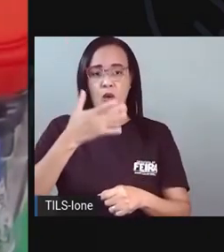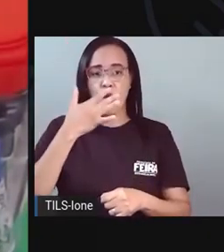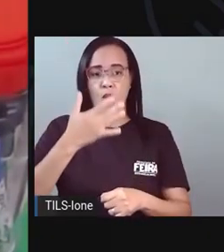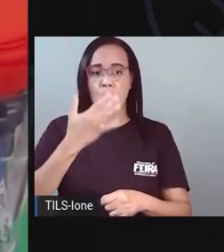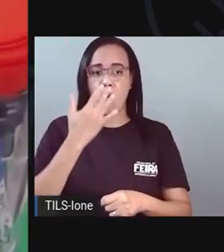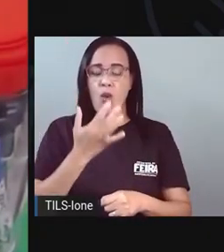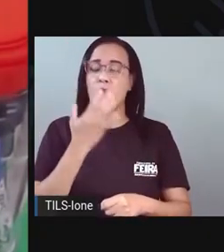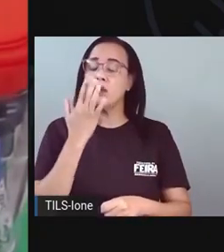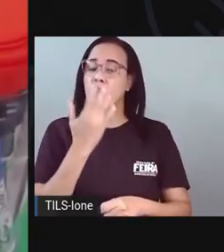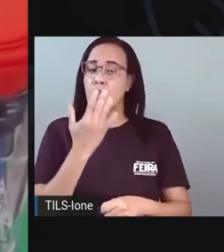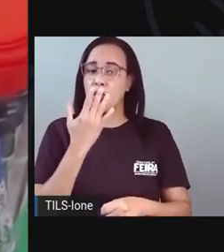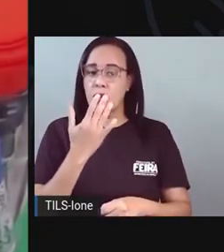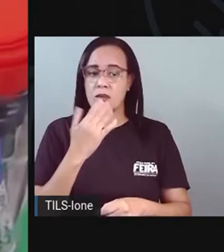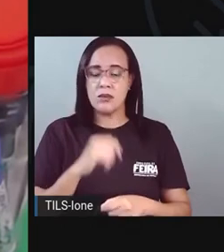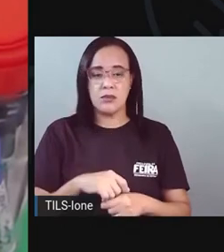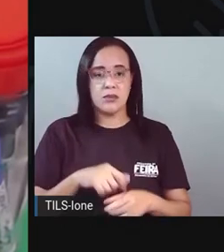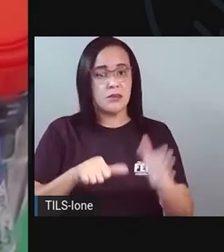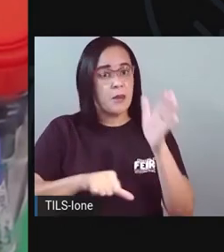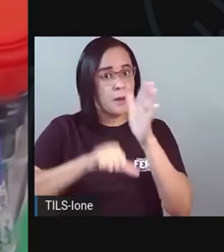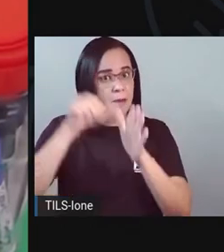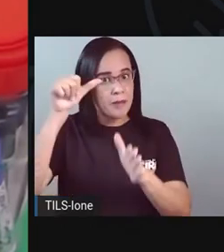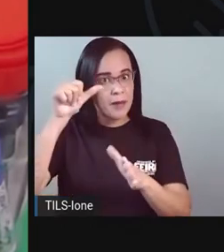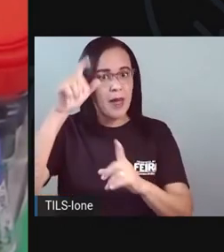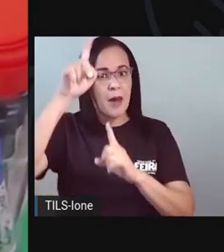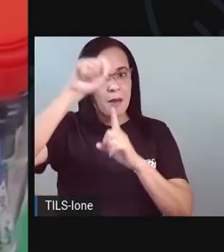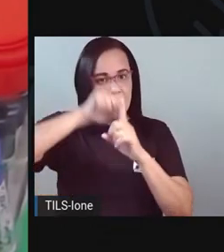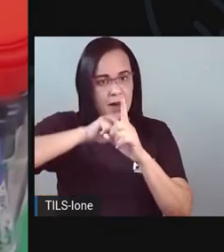ano aqui, Janeiro, ó.